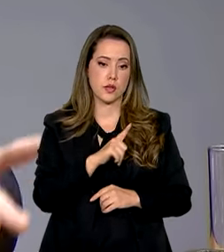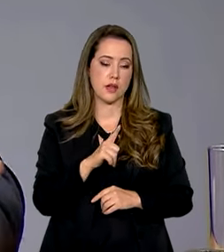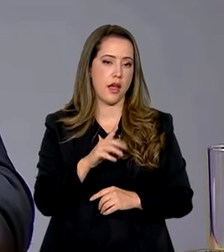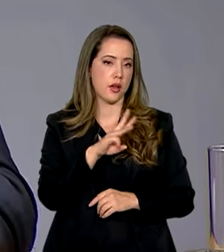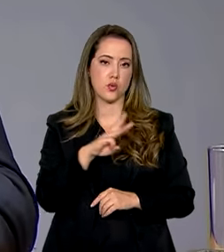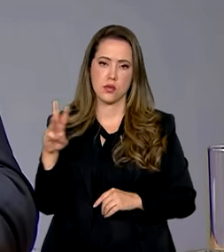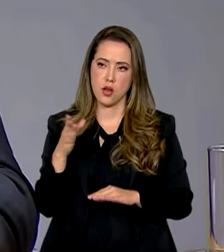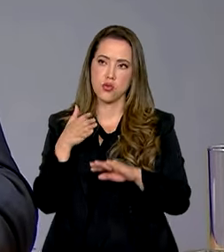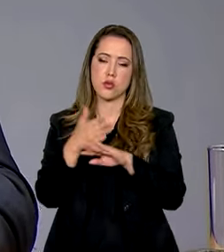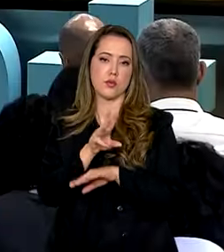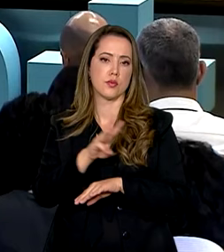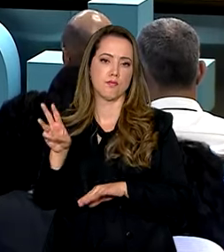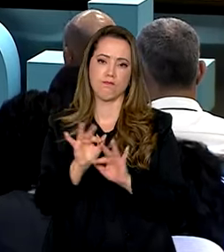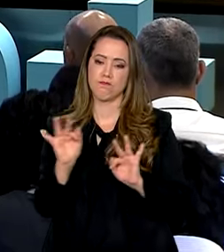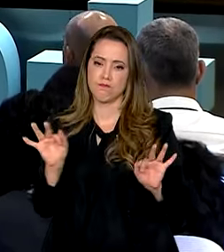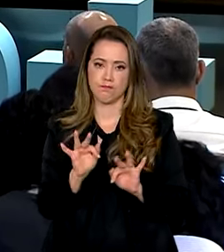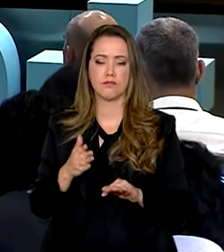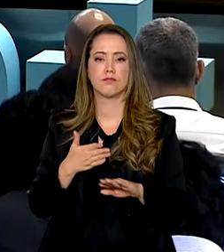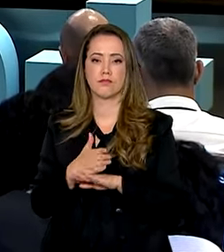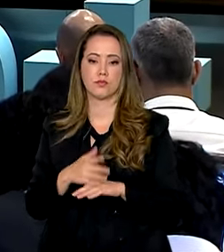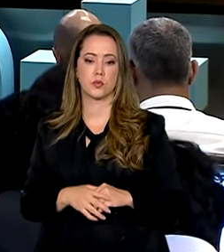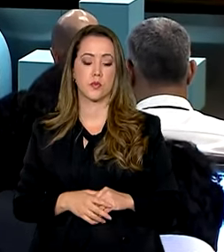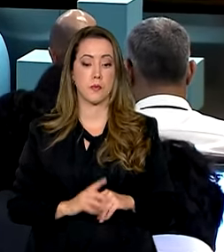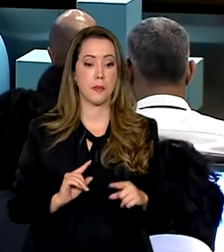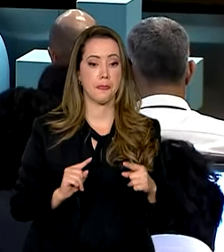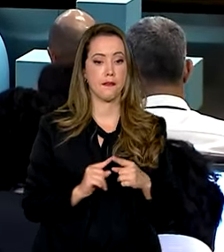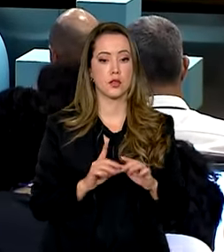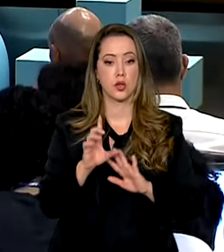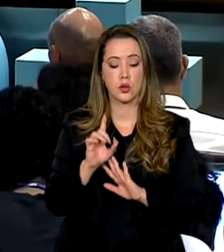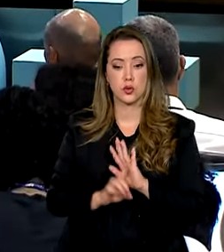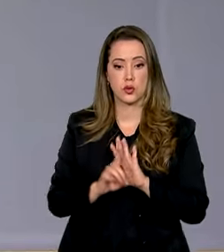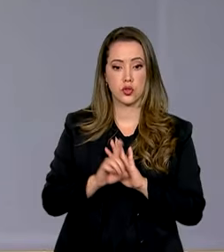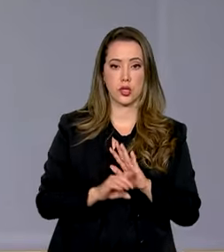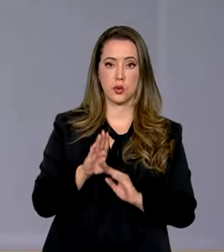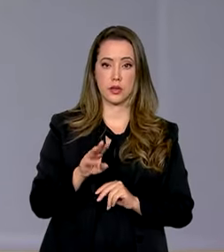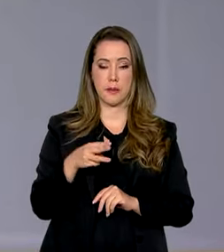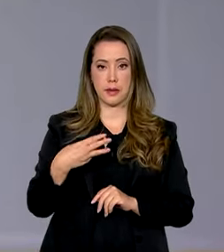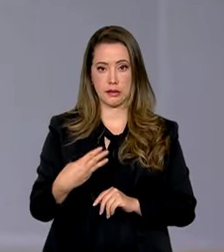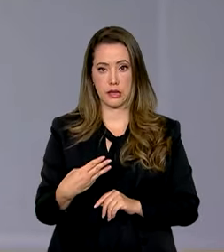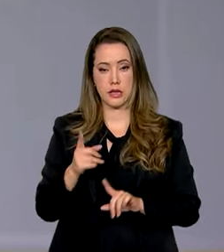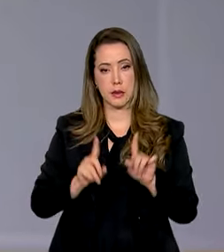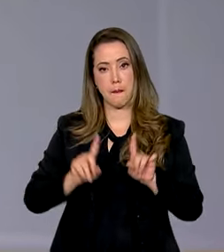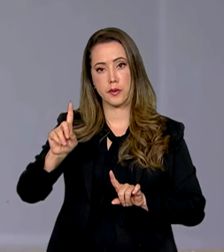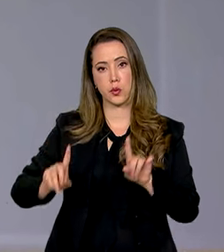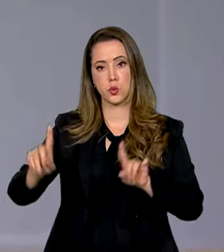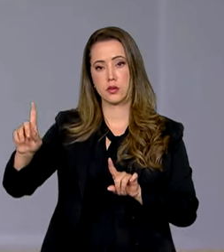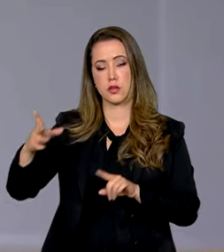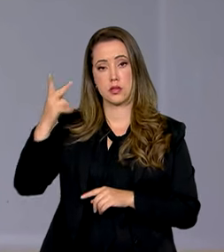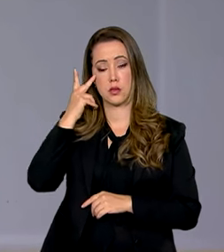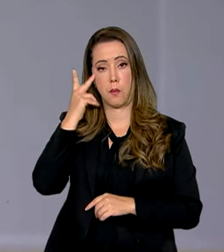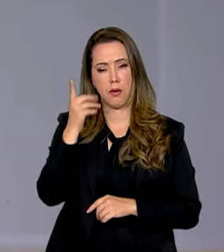eletrônica, fazer esse processo. De acordo com o diretor Felipe Paiva, da B3, a Bolsa de Valores de São Paulo,